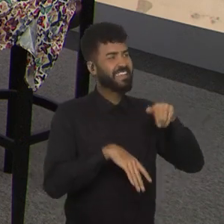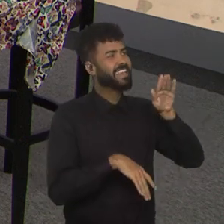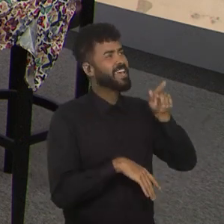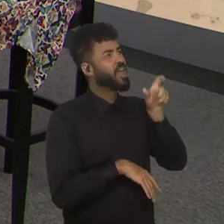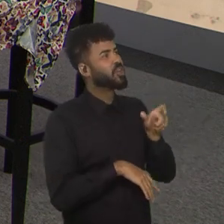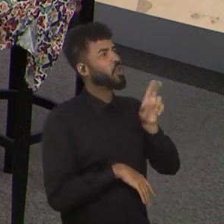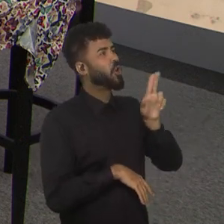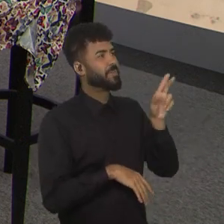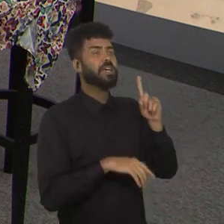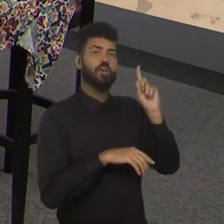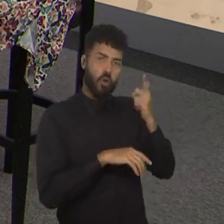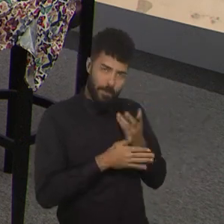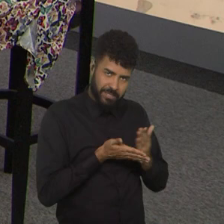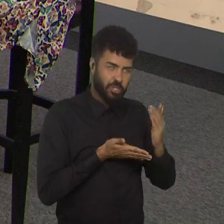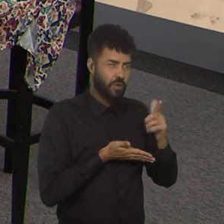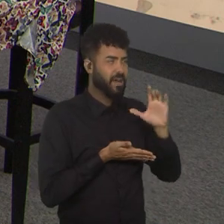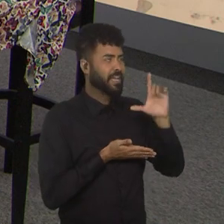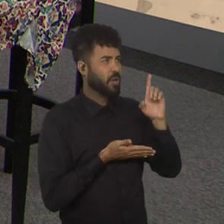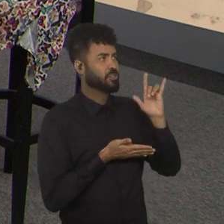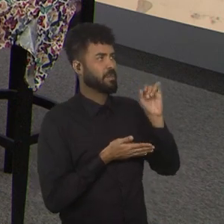vou começar de novo a rodinha aqui, Cláudia.